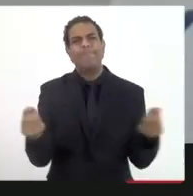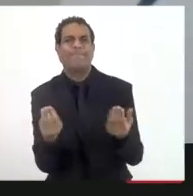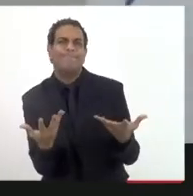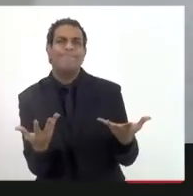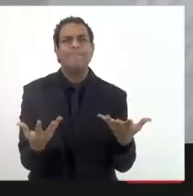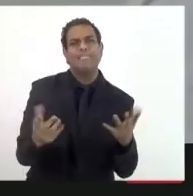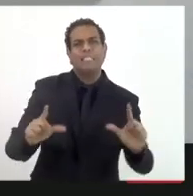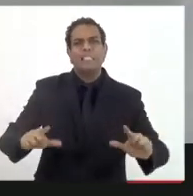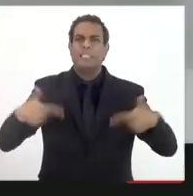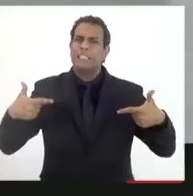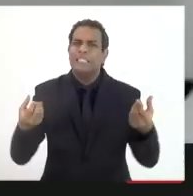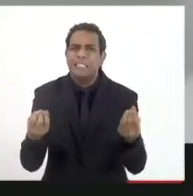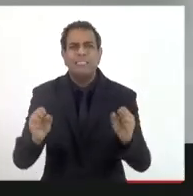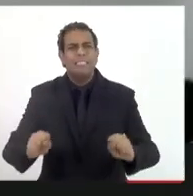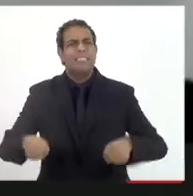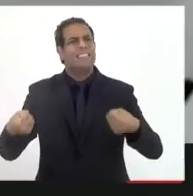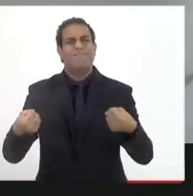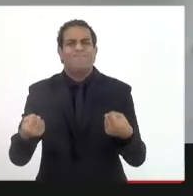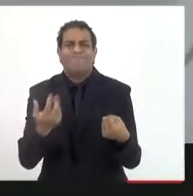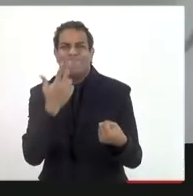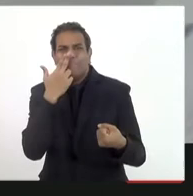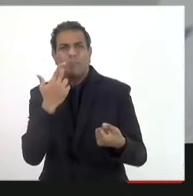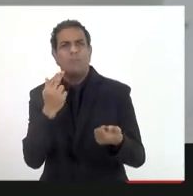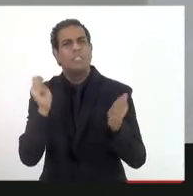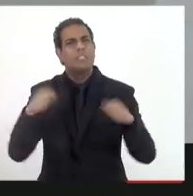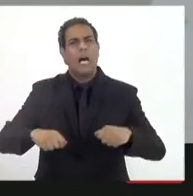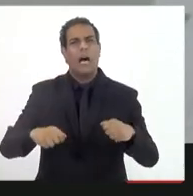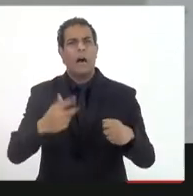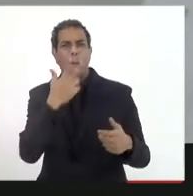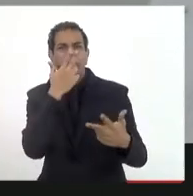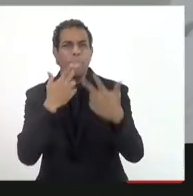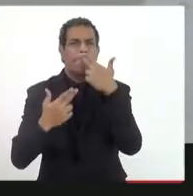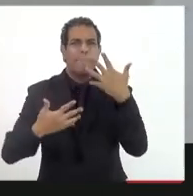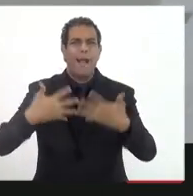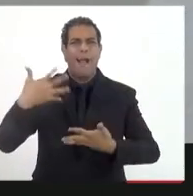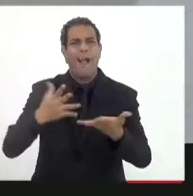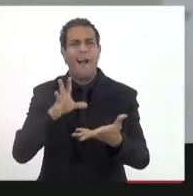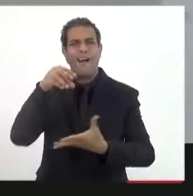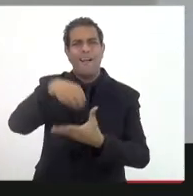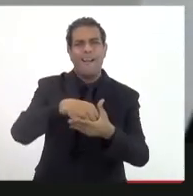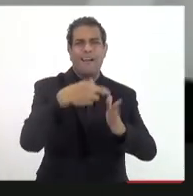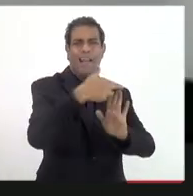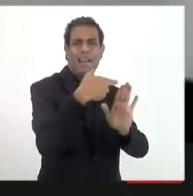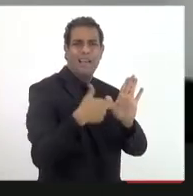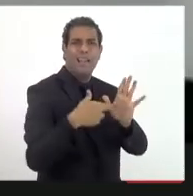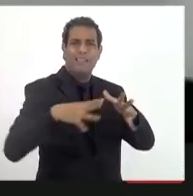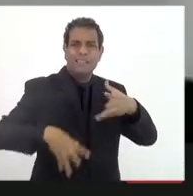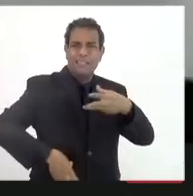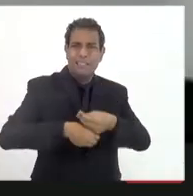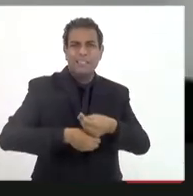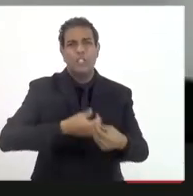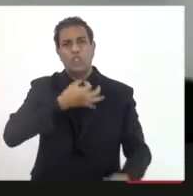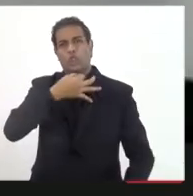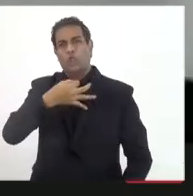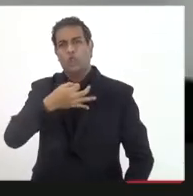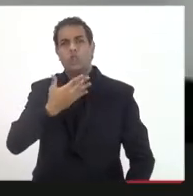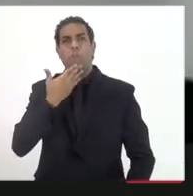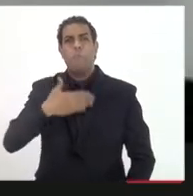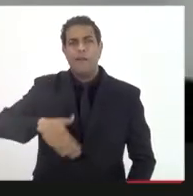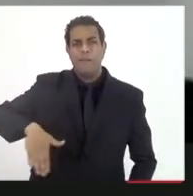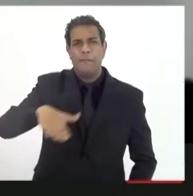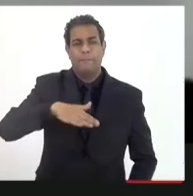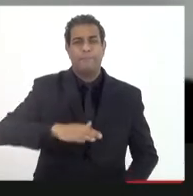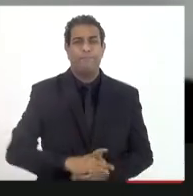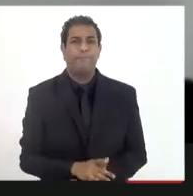esboçamos o pacto de que isso poderia aparecer na regulamentação da emenda. Então, eu queria sustentar essa ideia aqui.